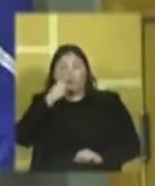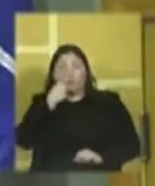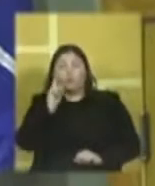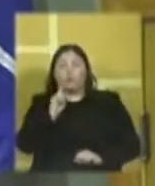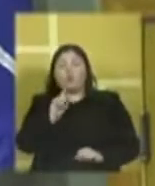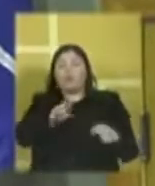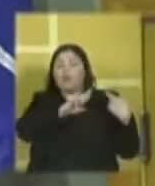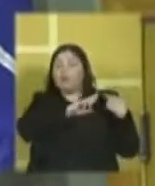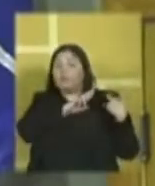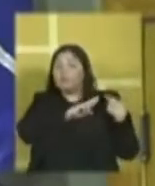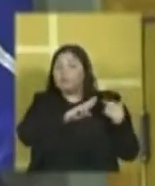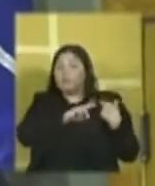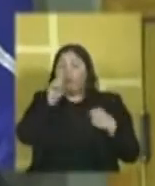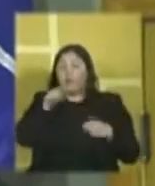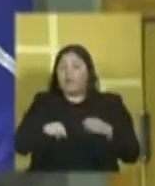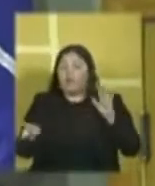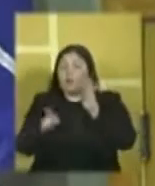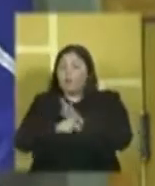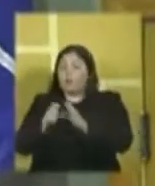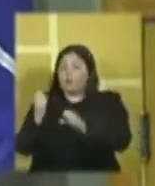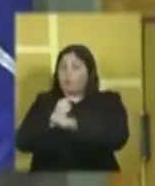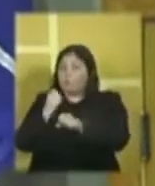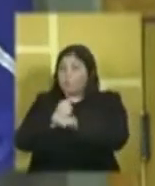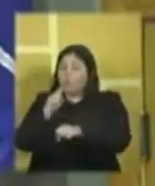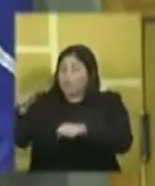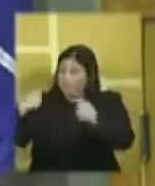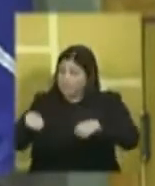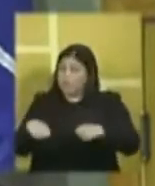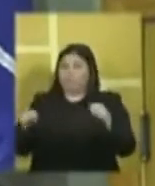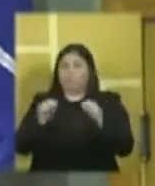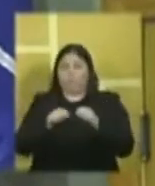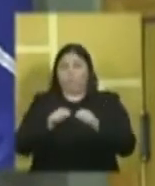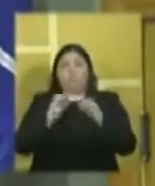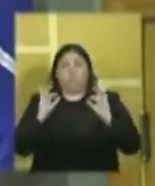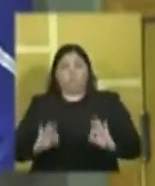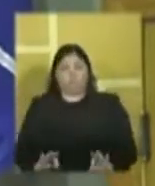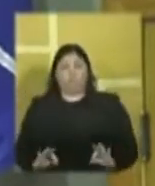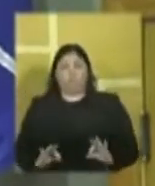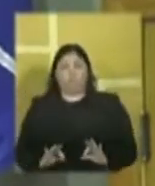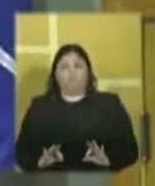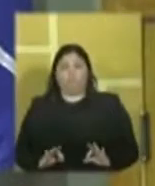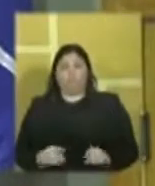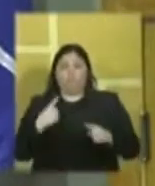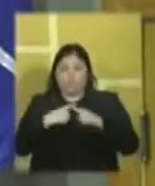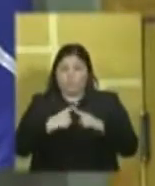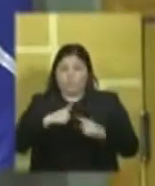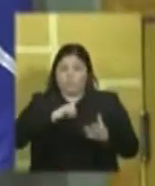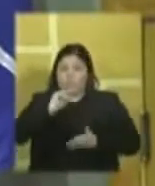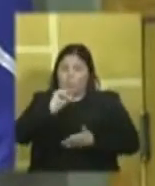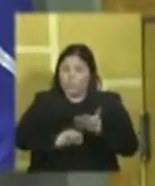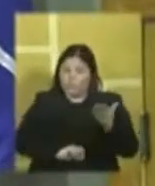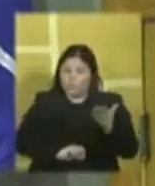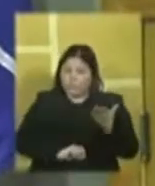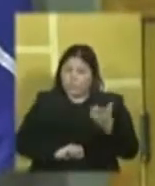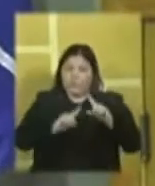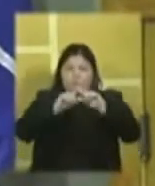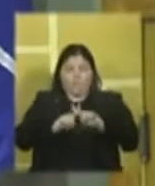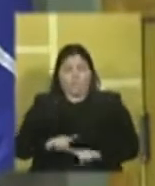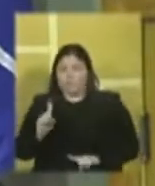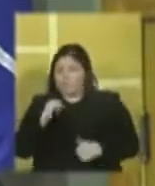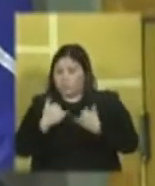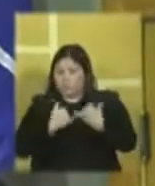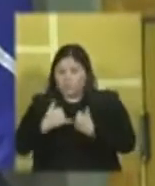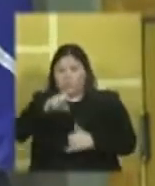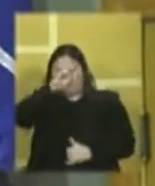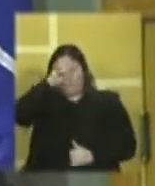responsabilidade é das consultoras, e as consultoras vão ter que cumprir, na risca, porque existe um contrato. E a Caixa não brinca e a